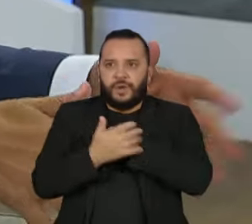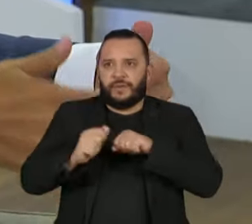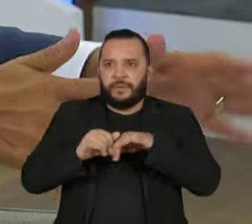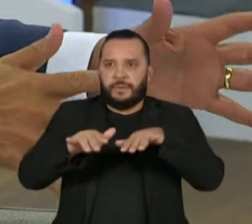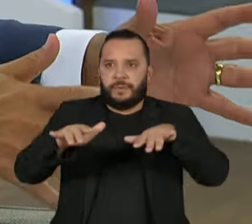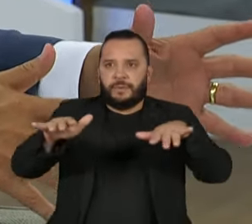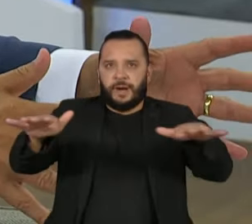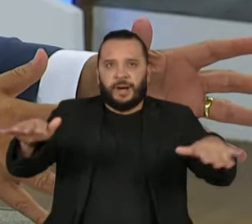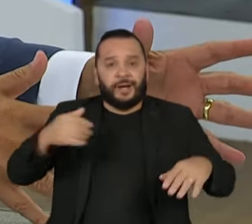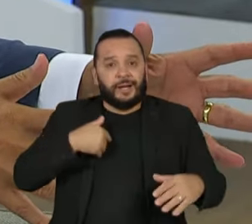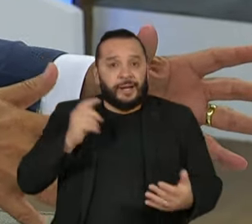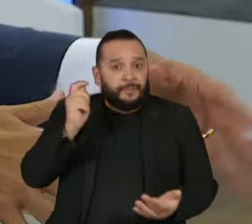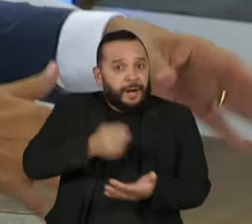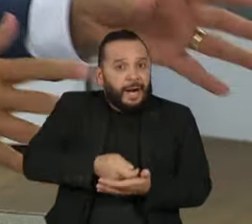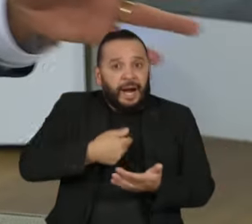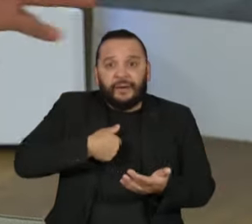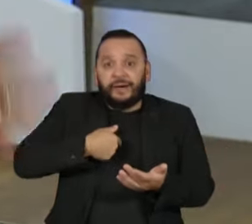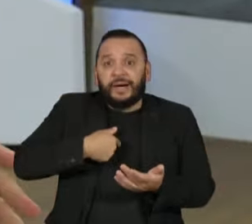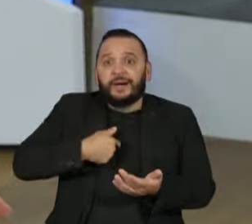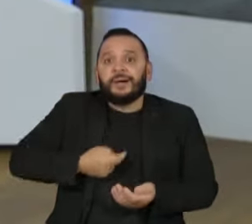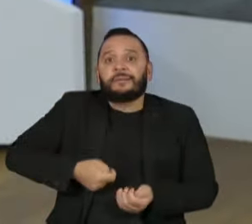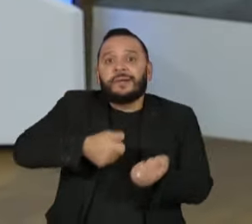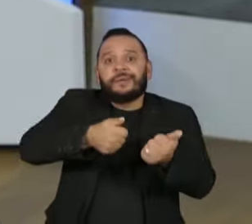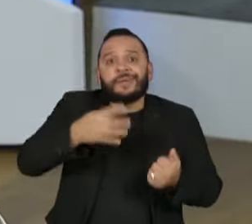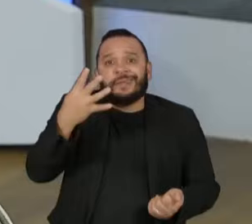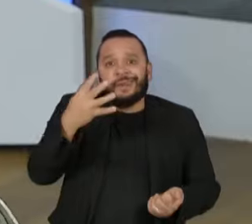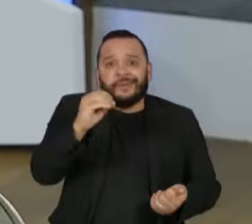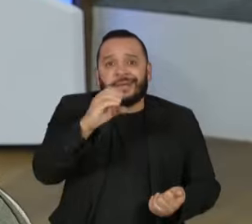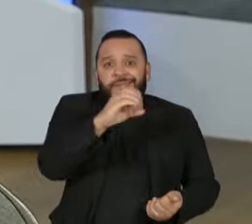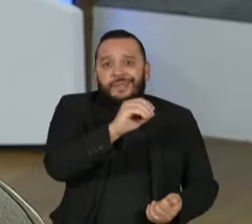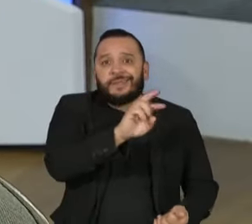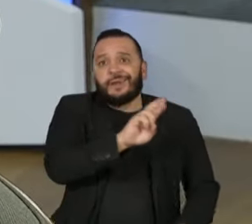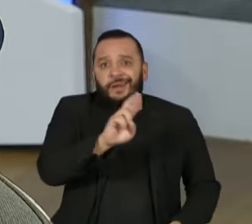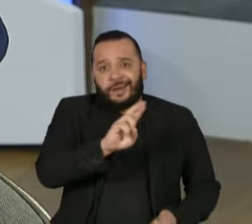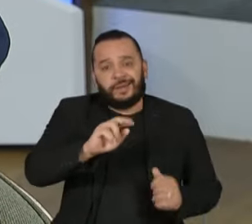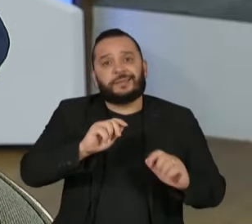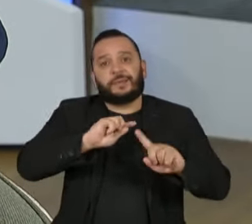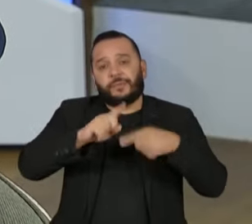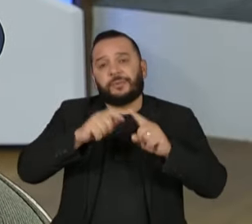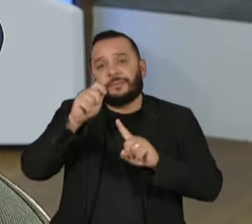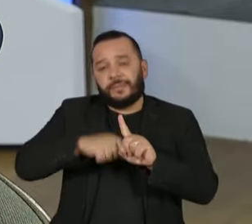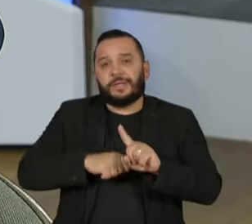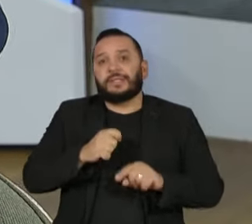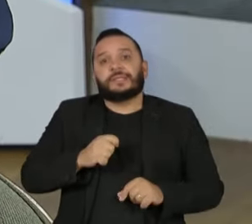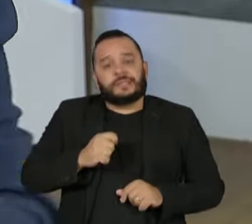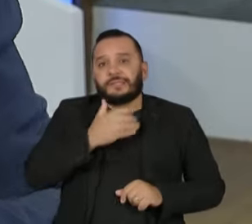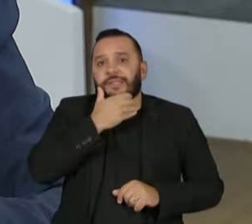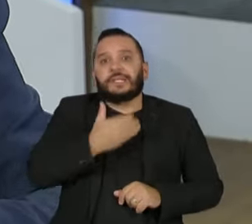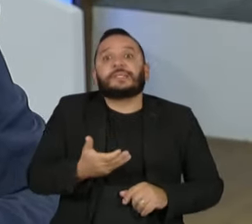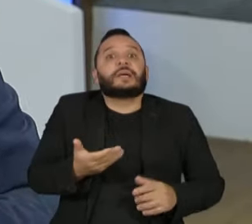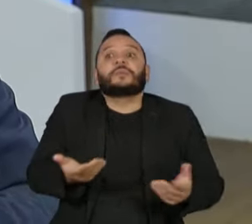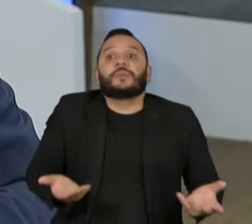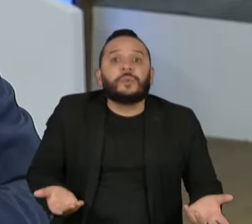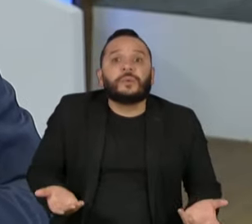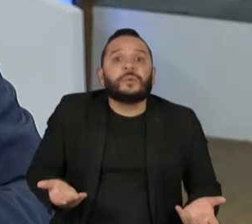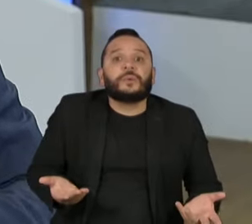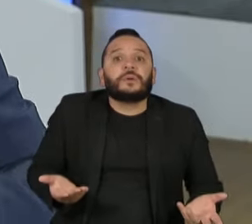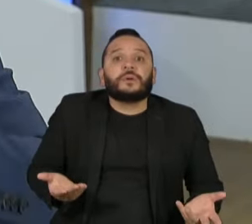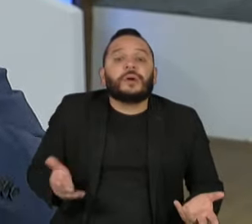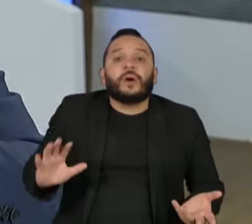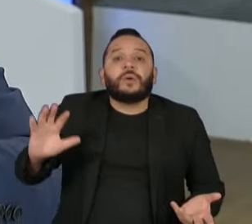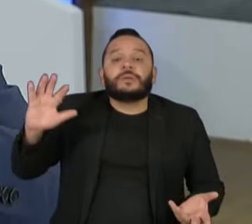pagava 400 reais, aí chega em dezembro, pronto, não renova a calamidade. O que aconteceu?